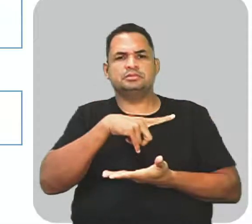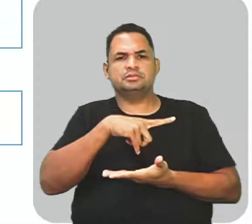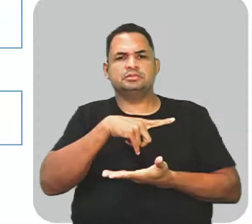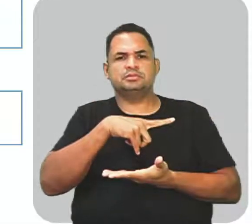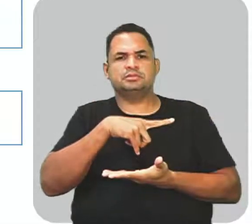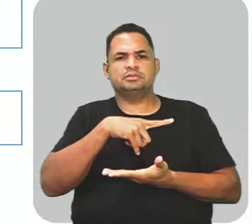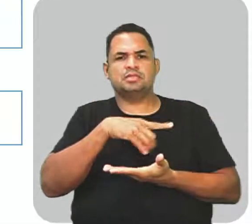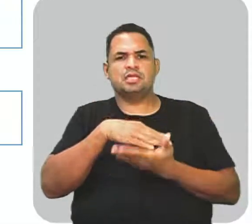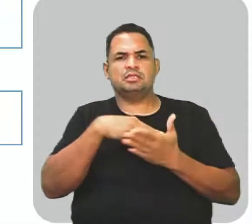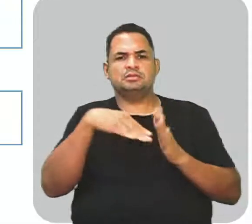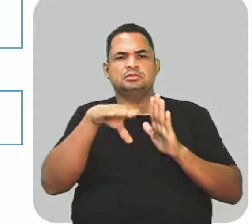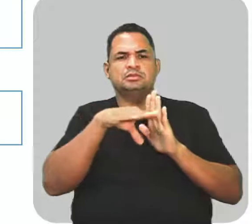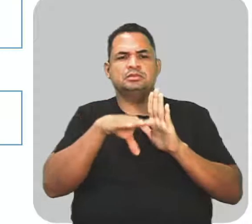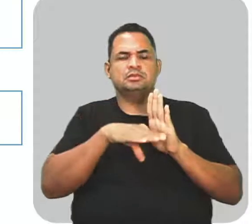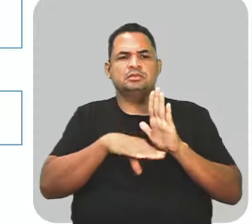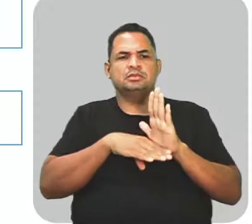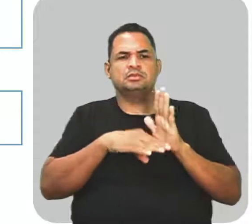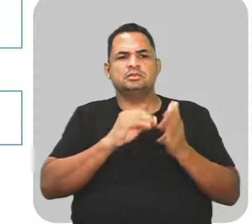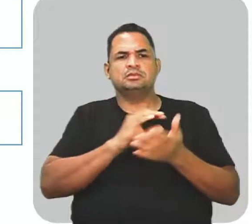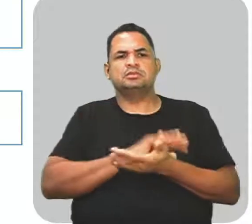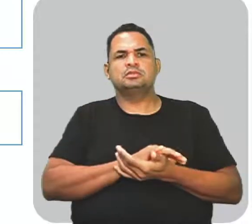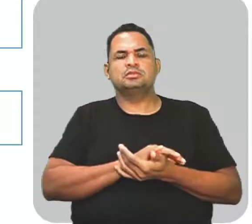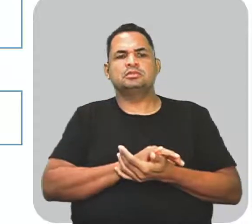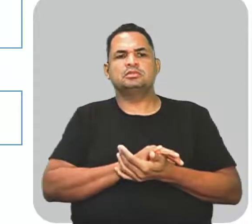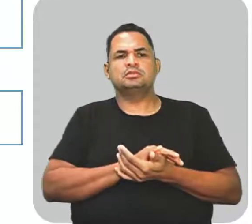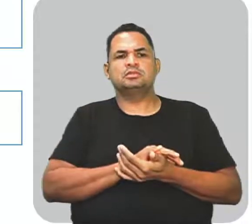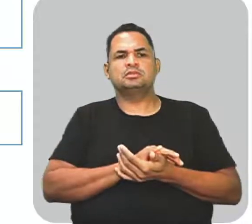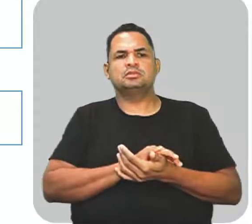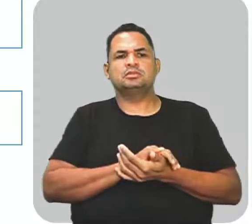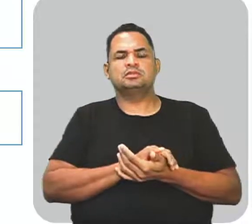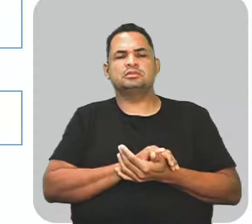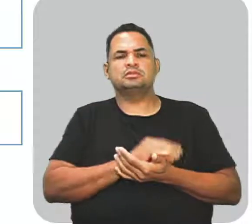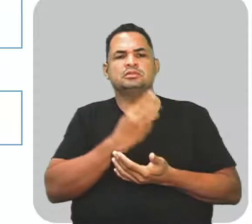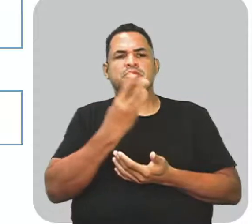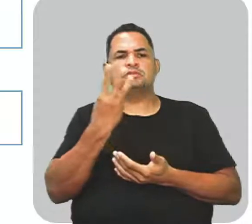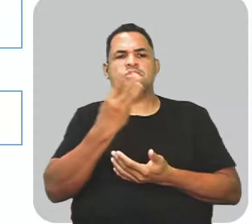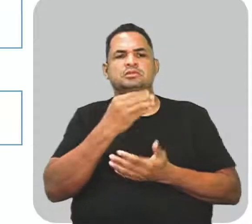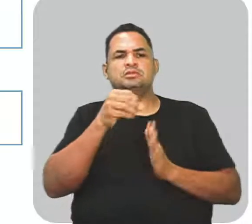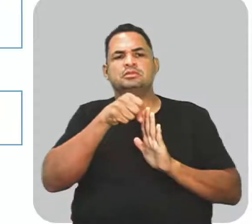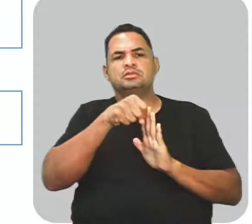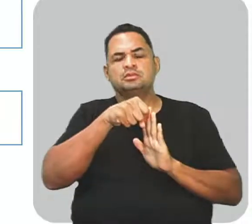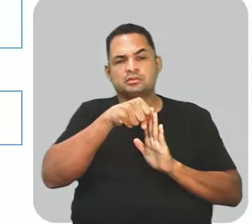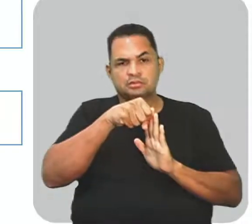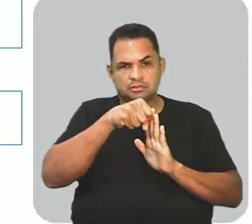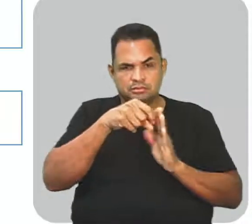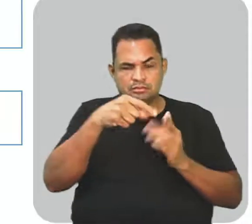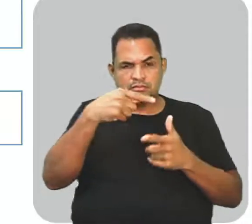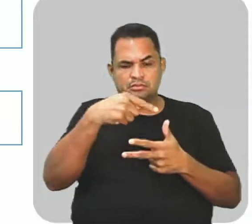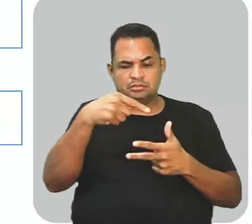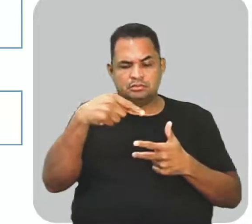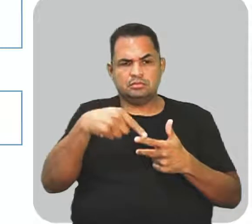têm essa classificação, elas se dividem aí nesses três campos. Primeiro, nós vamos ter figuras de